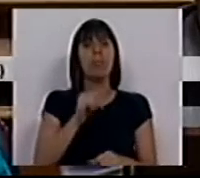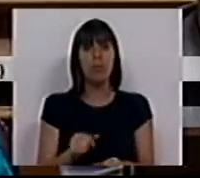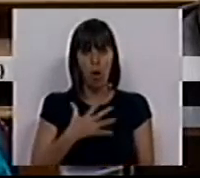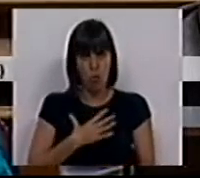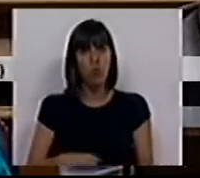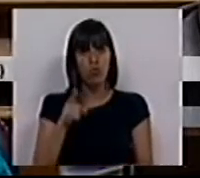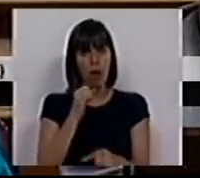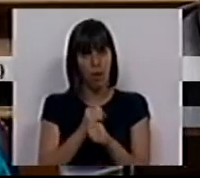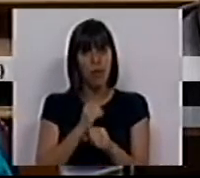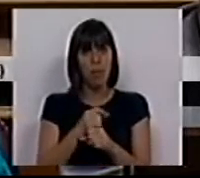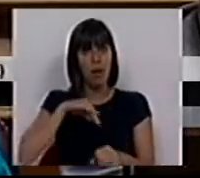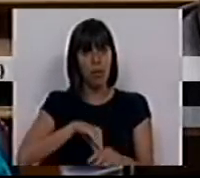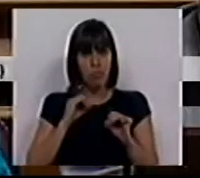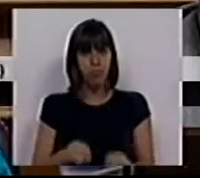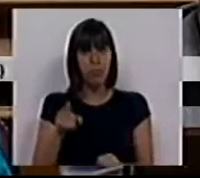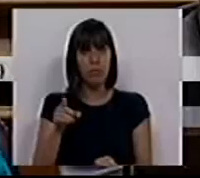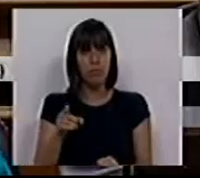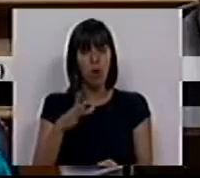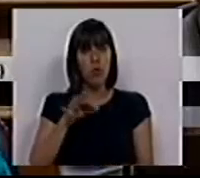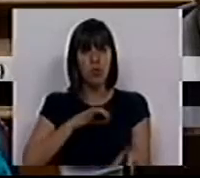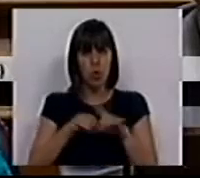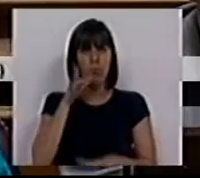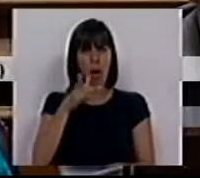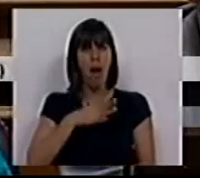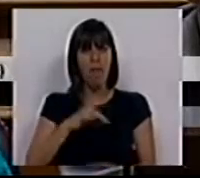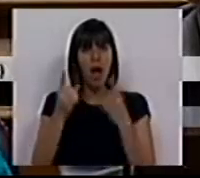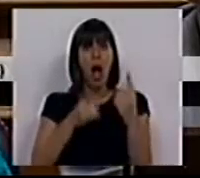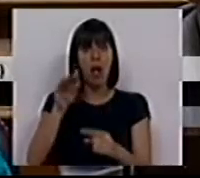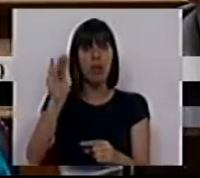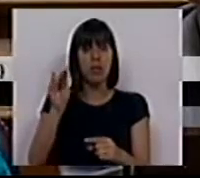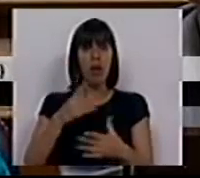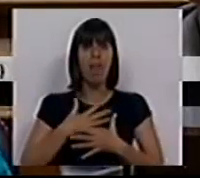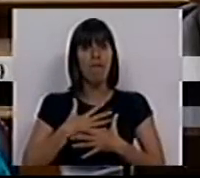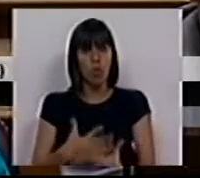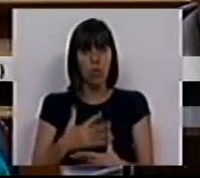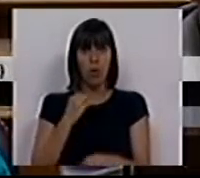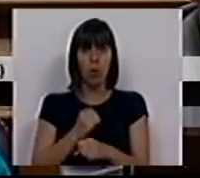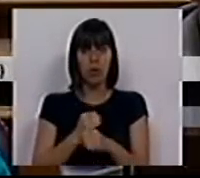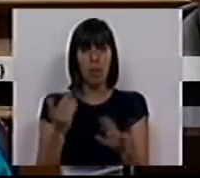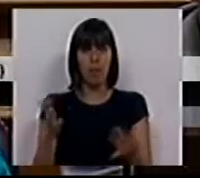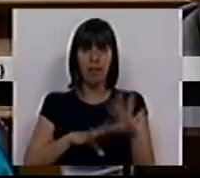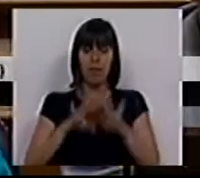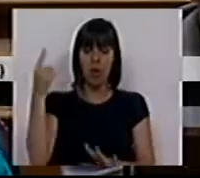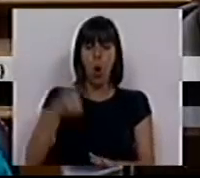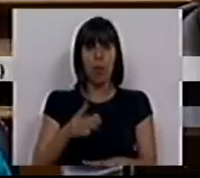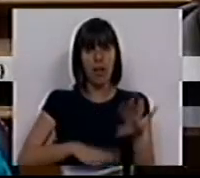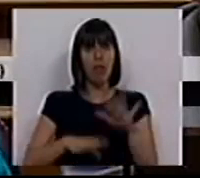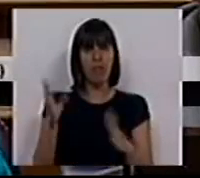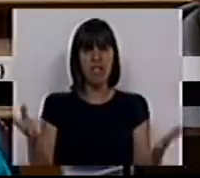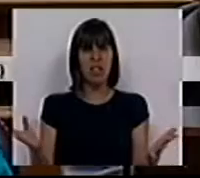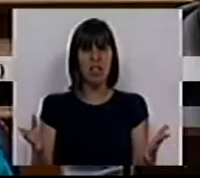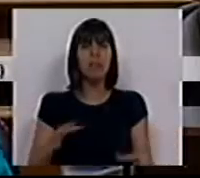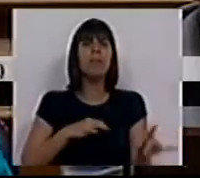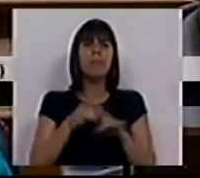gostava de trabalhar sem salário? O Sr. Deputado gostava que alguém chamasse voluntariado ao trabalho que fosse obrigado a fazer?